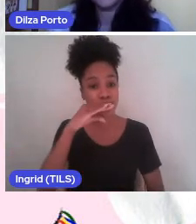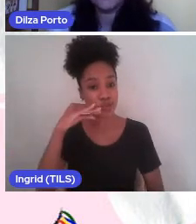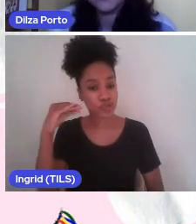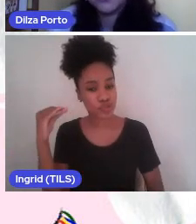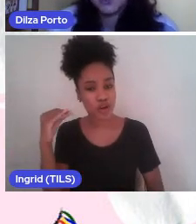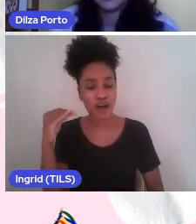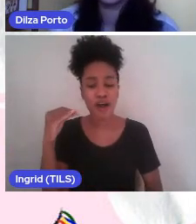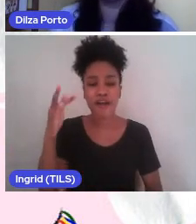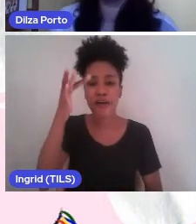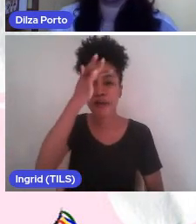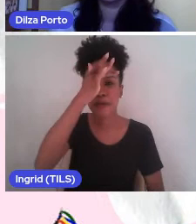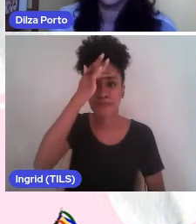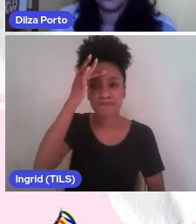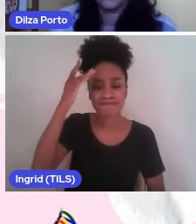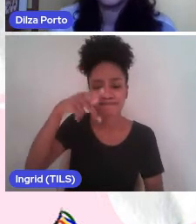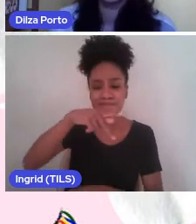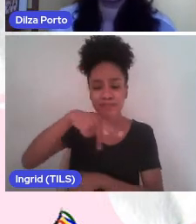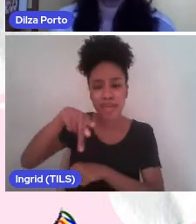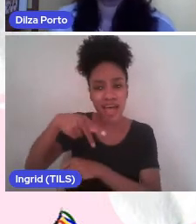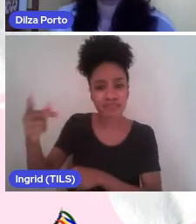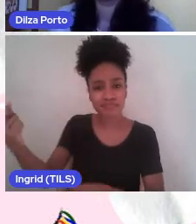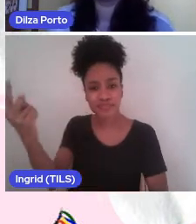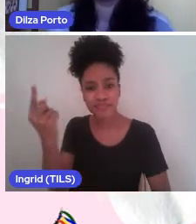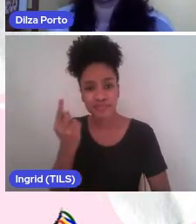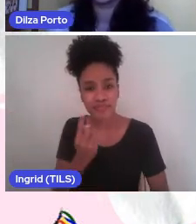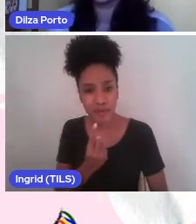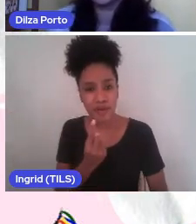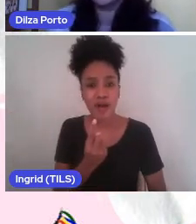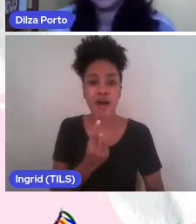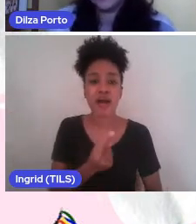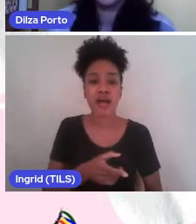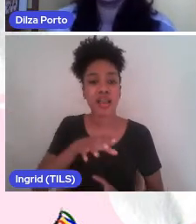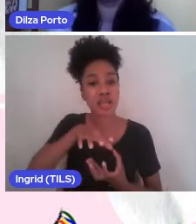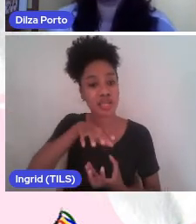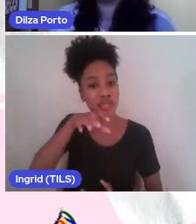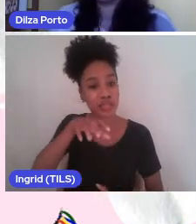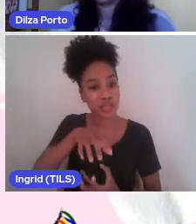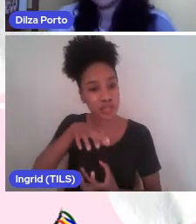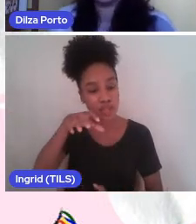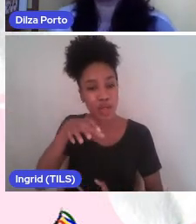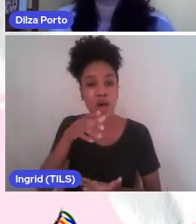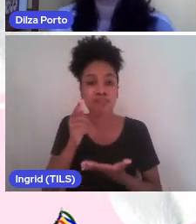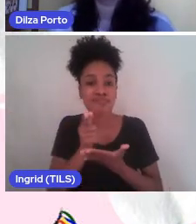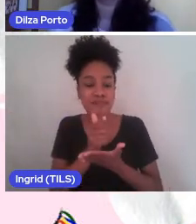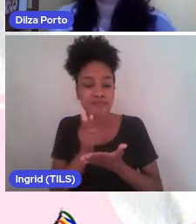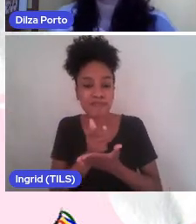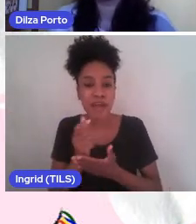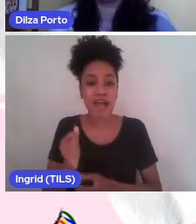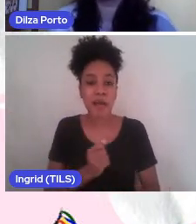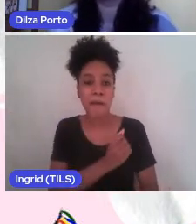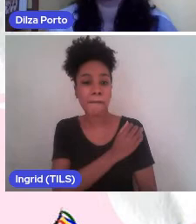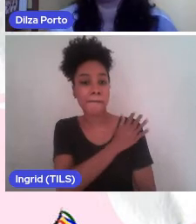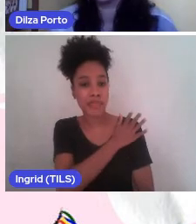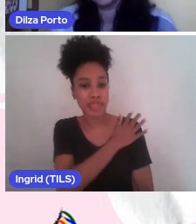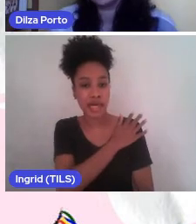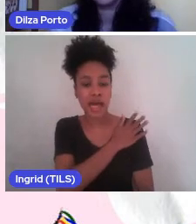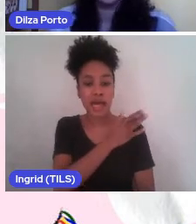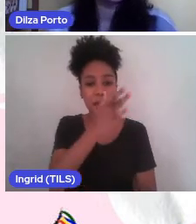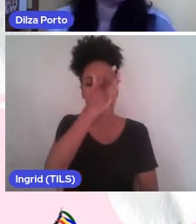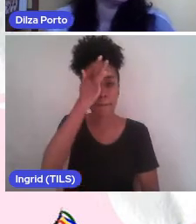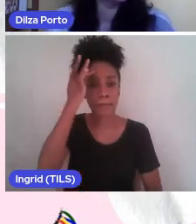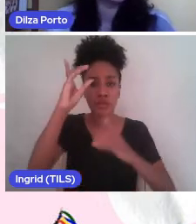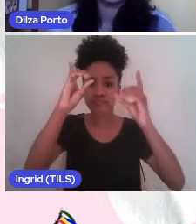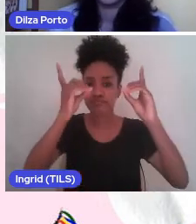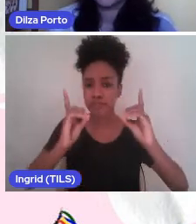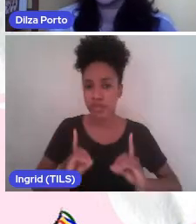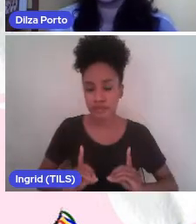migrantes e refugiados, idosos, intelectuais e livreiros, militares, pessoas com deficiência